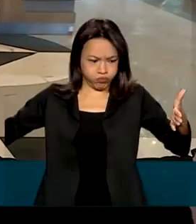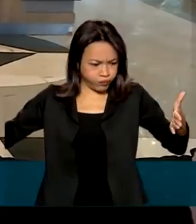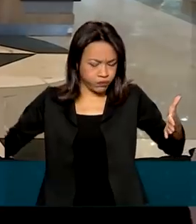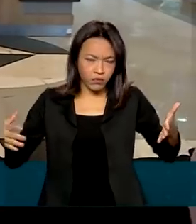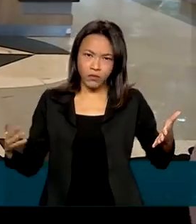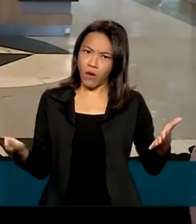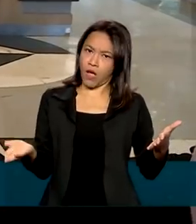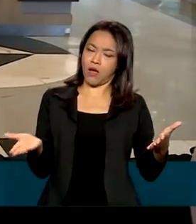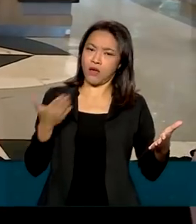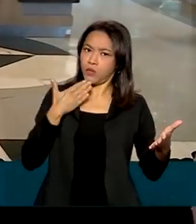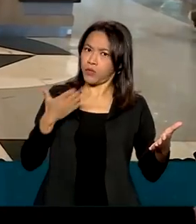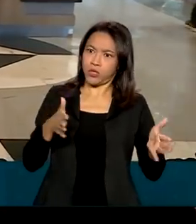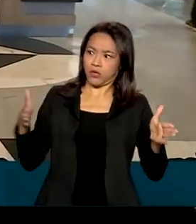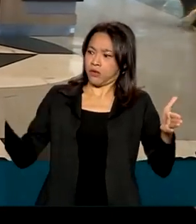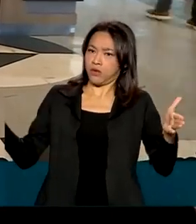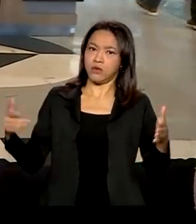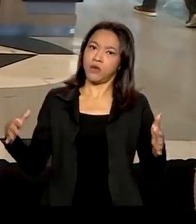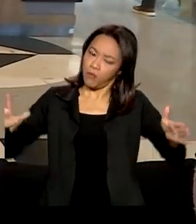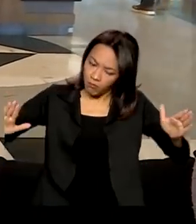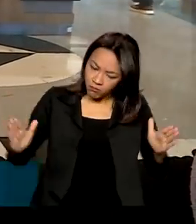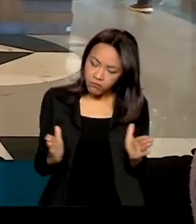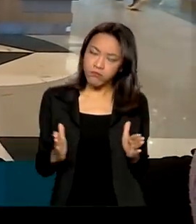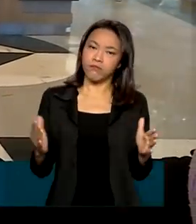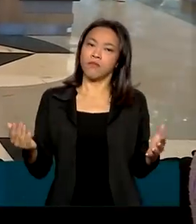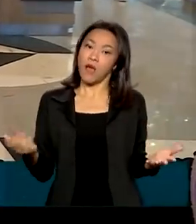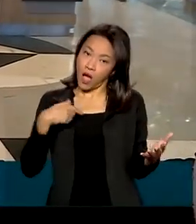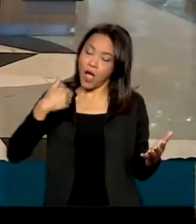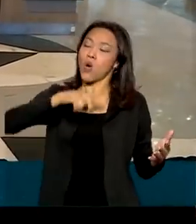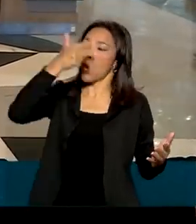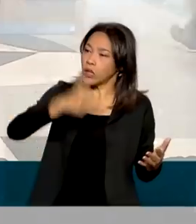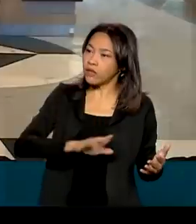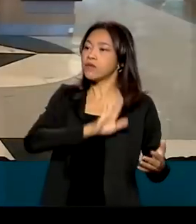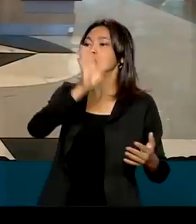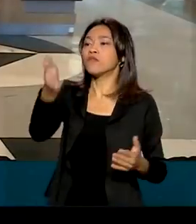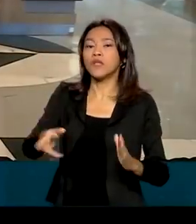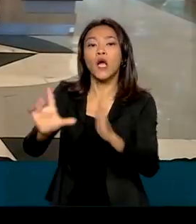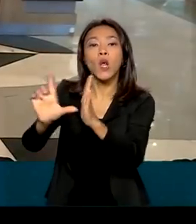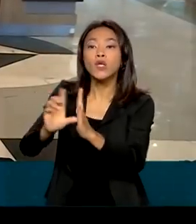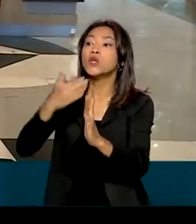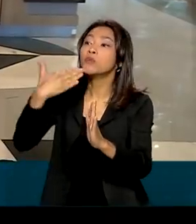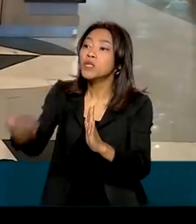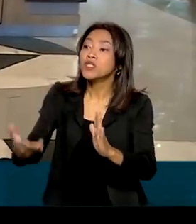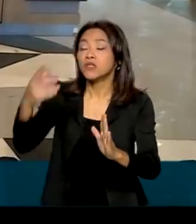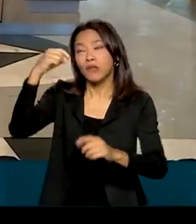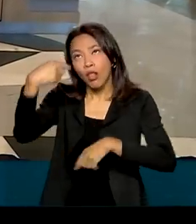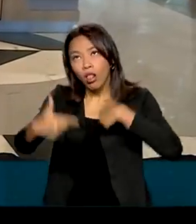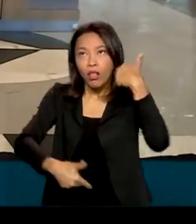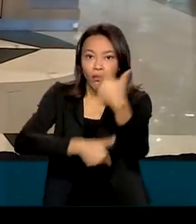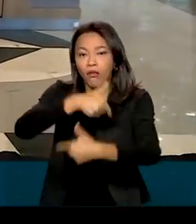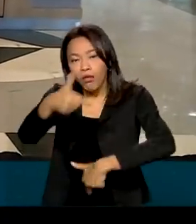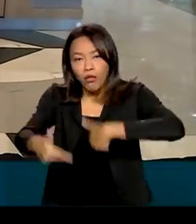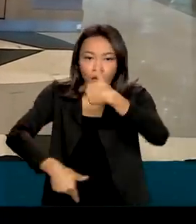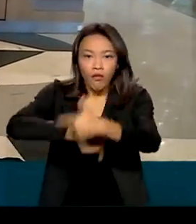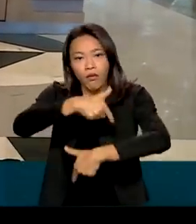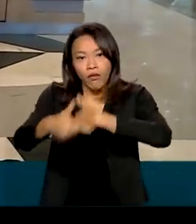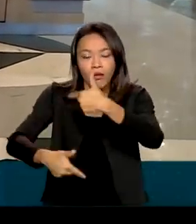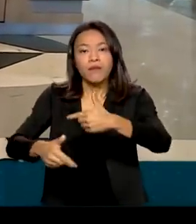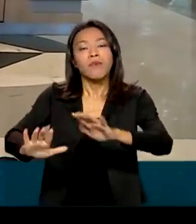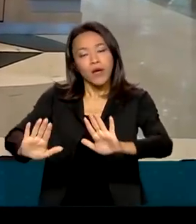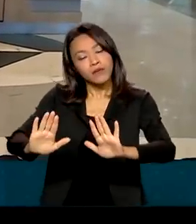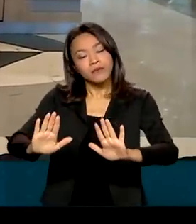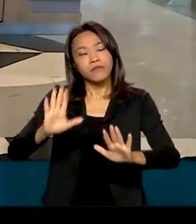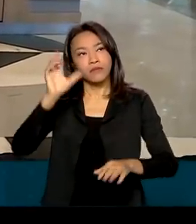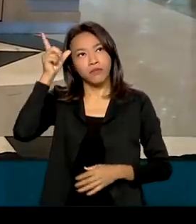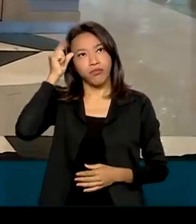espaço. Aí a gente voltou à loja para poder pedir o retorno, aí deu um pouco de dor de cabeça, mas enfim, a gente conseguiu